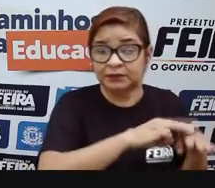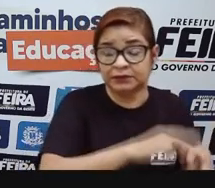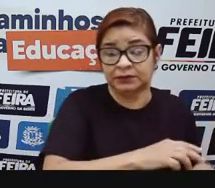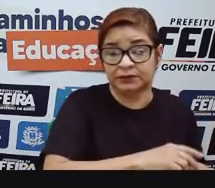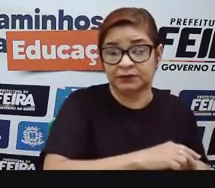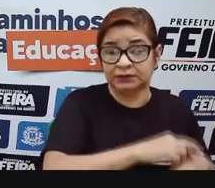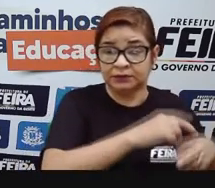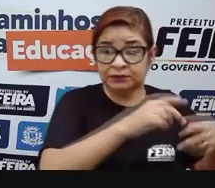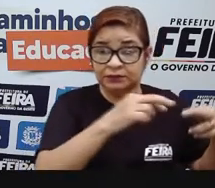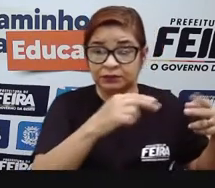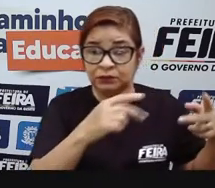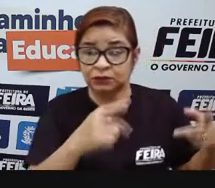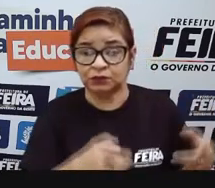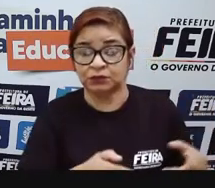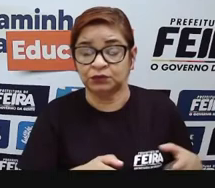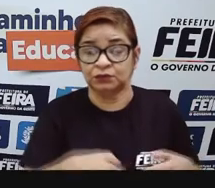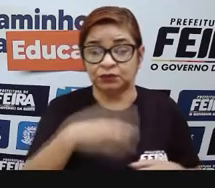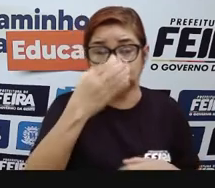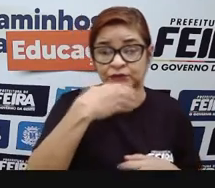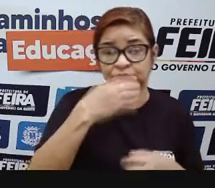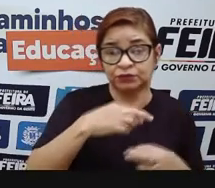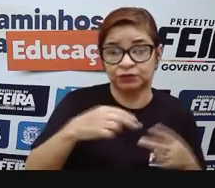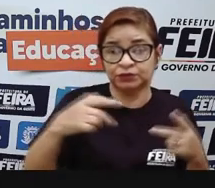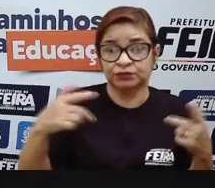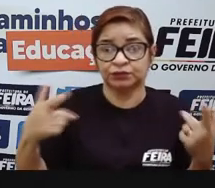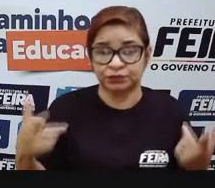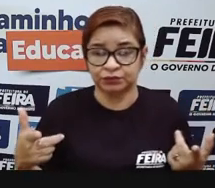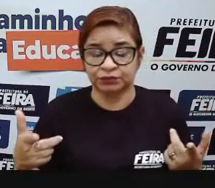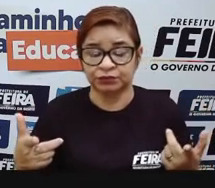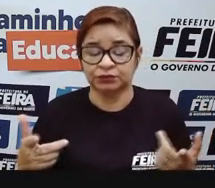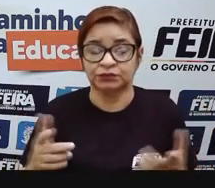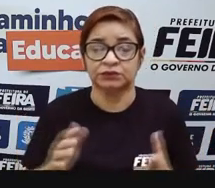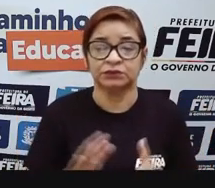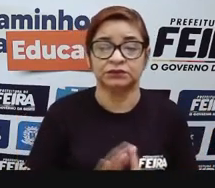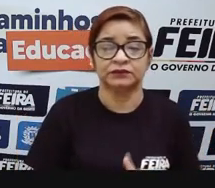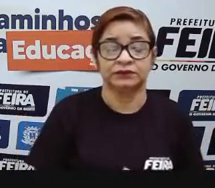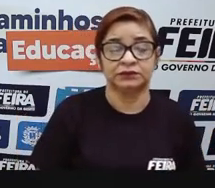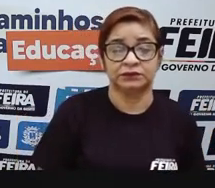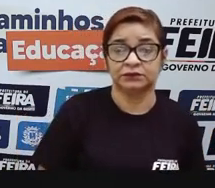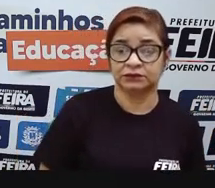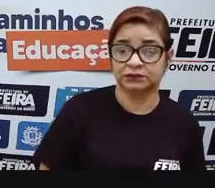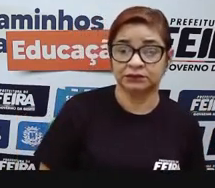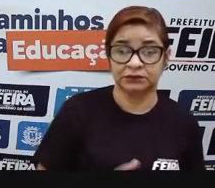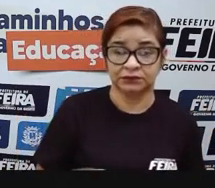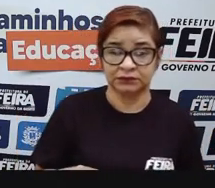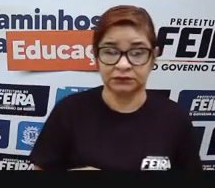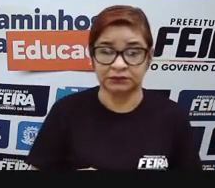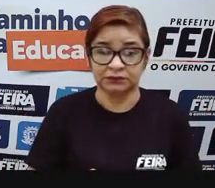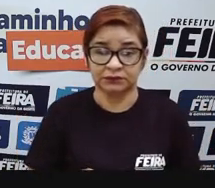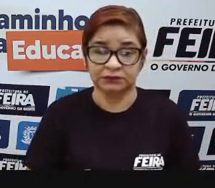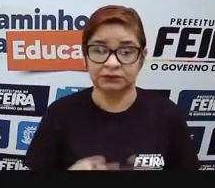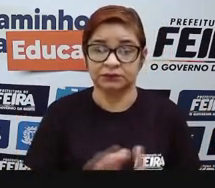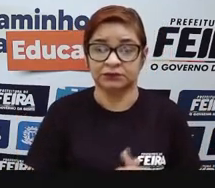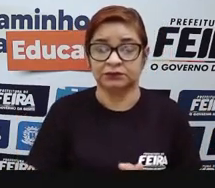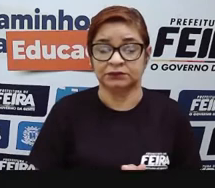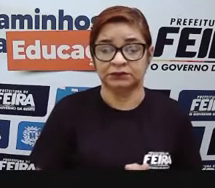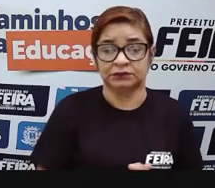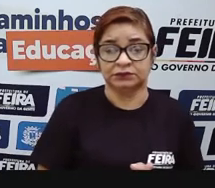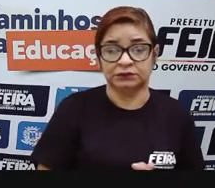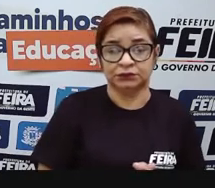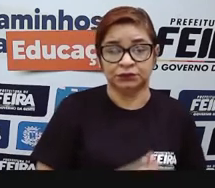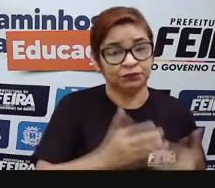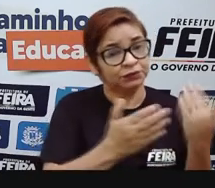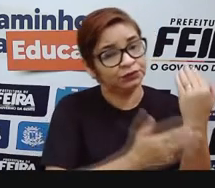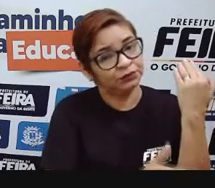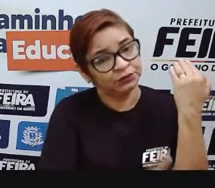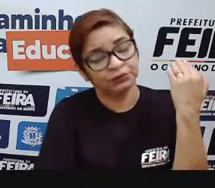extração de frutos, o nome vegetal já diz, vem, né? Vem dos vegetais. Então, o extrativismo do látex, que a gente